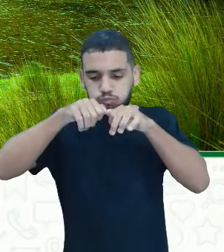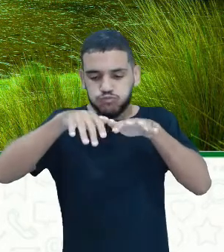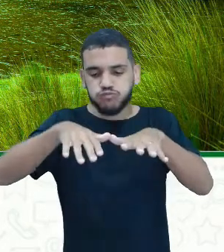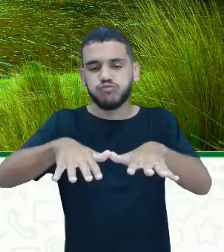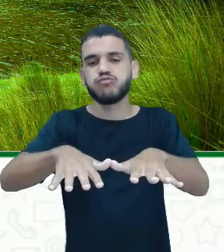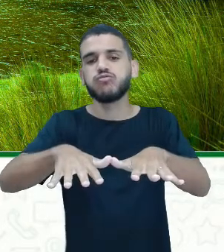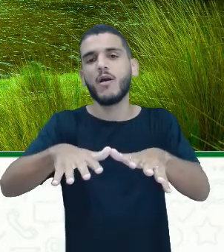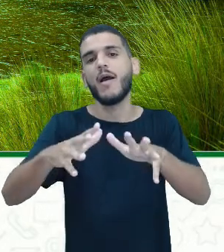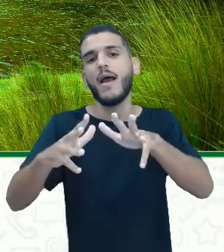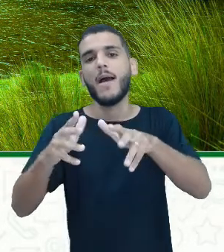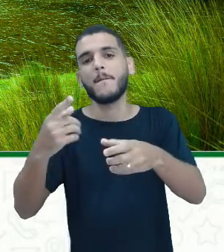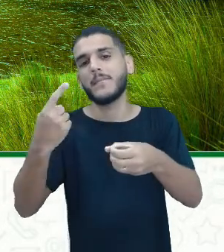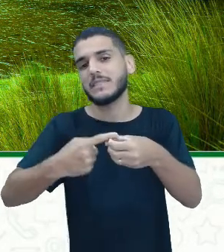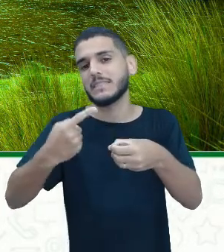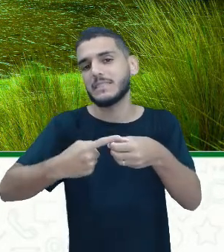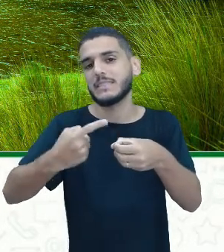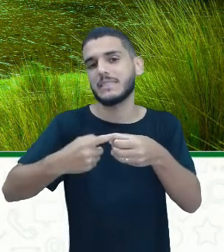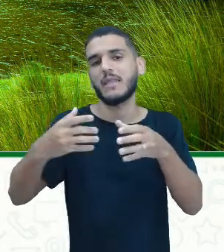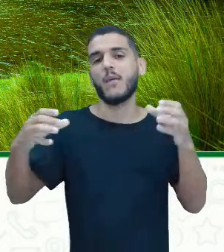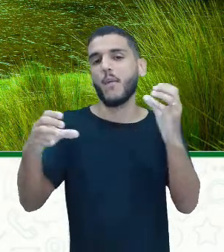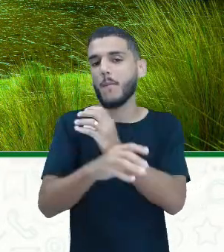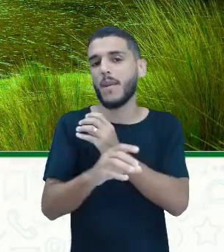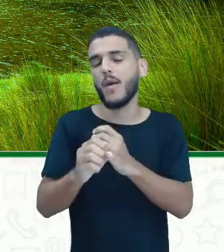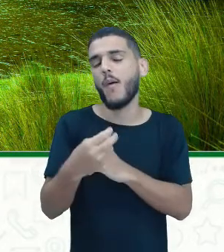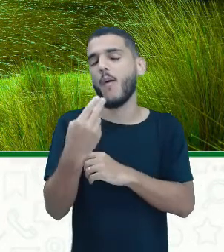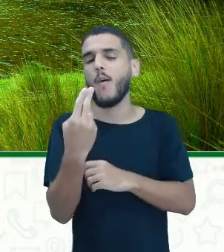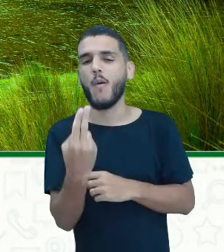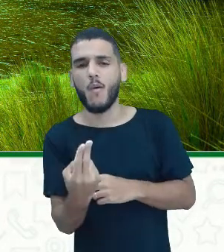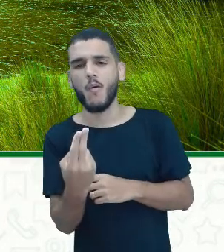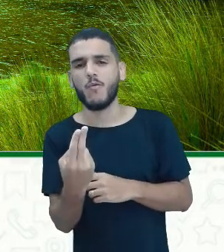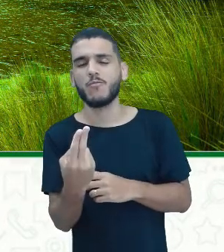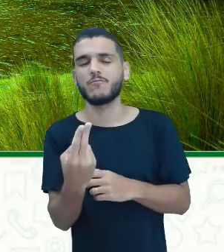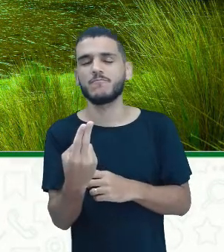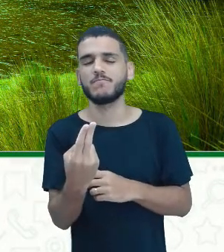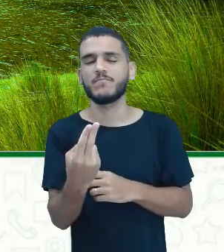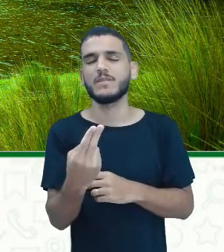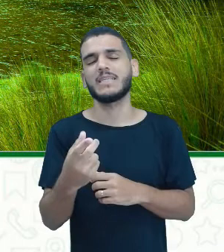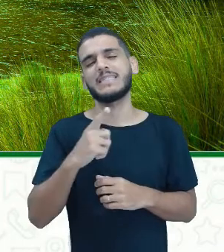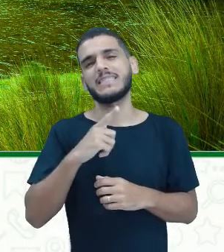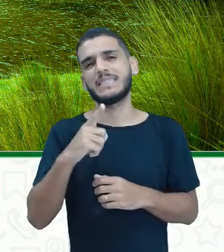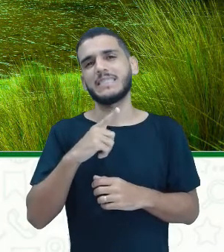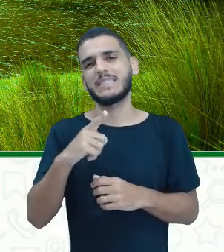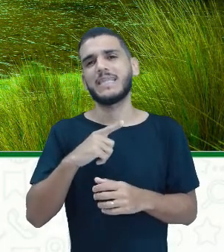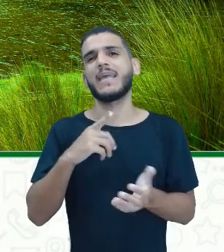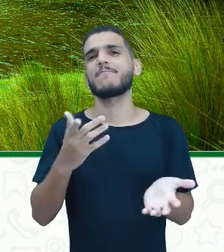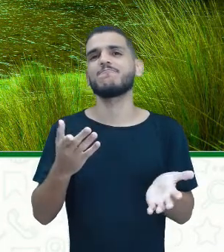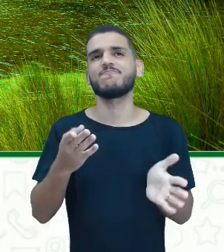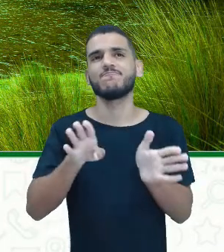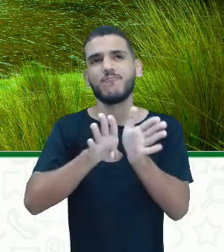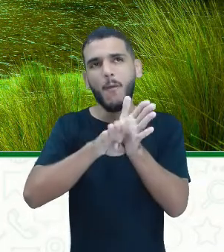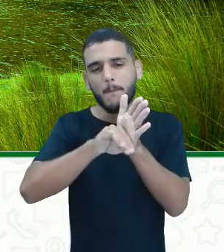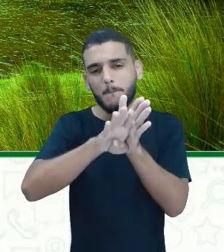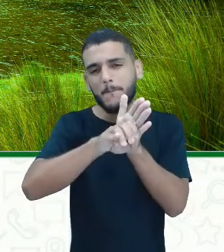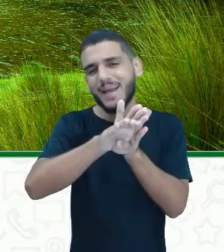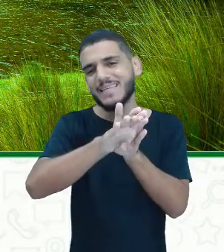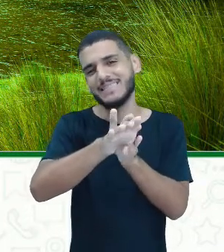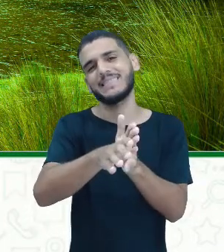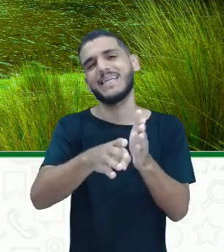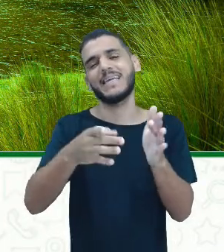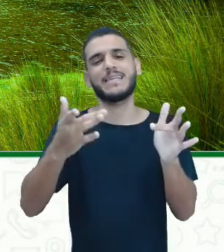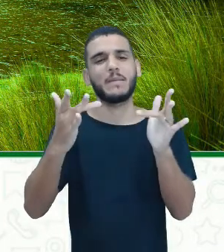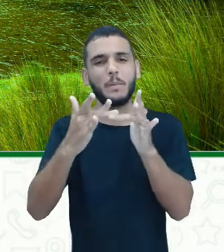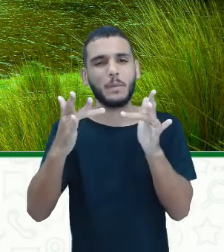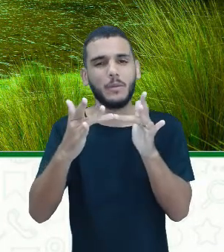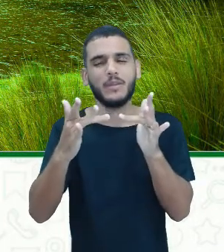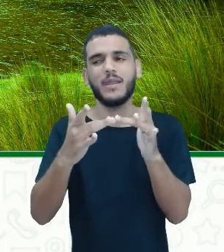E se naquele manancial ele está recebendo alguma poluição, né? Se tem foco de contaminação em algum